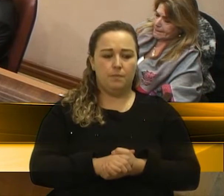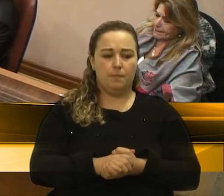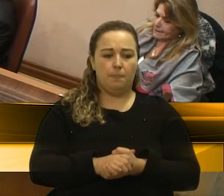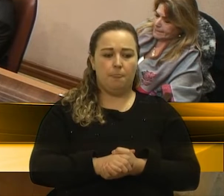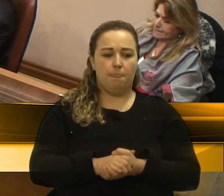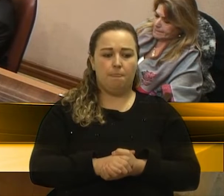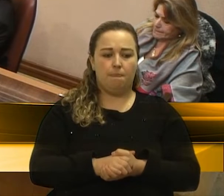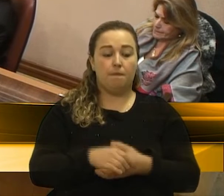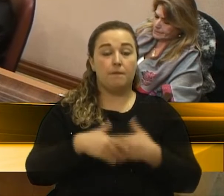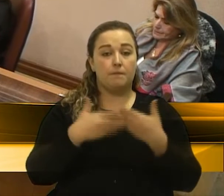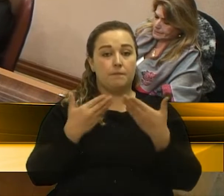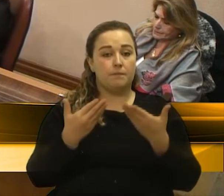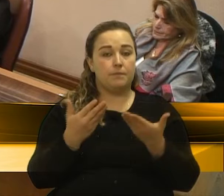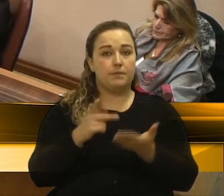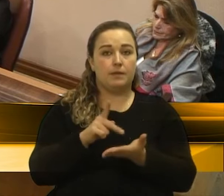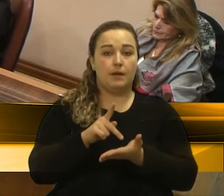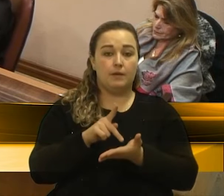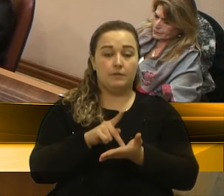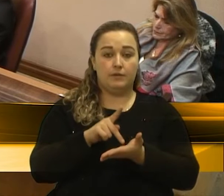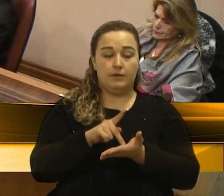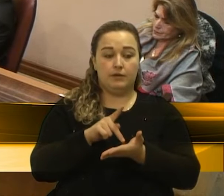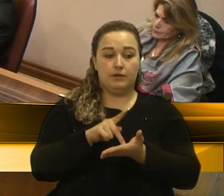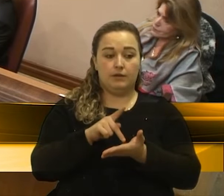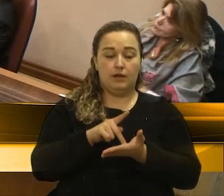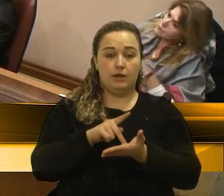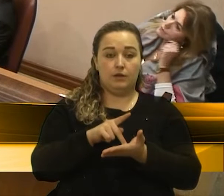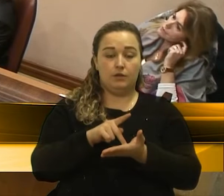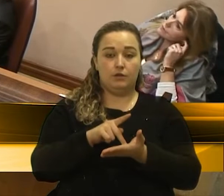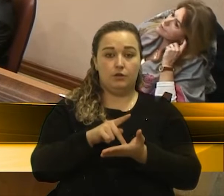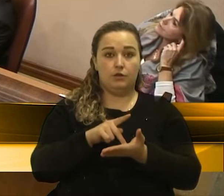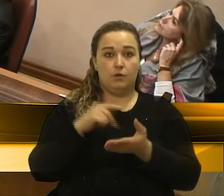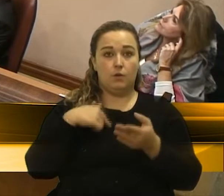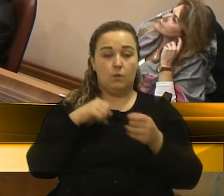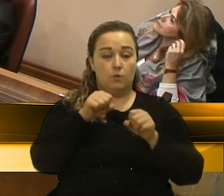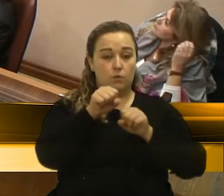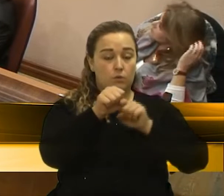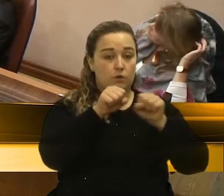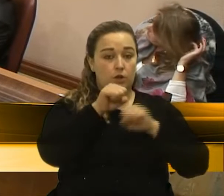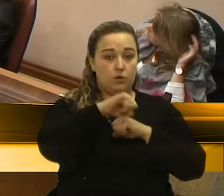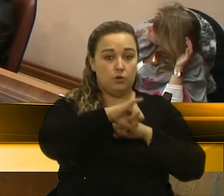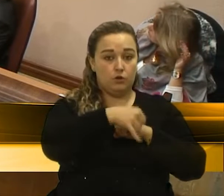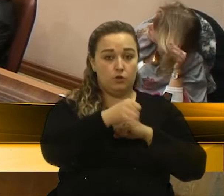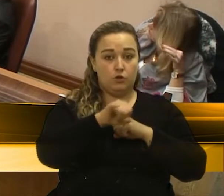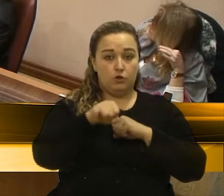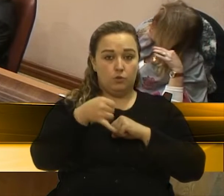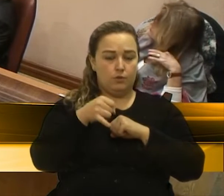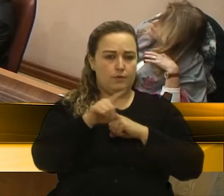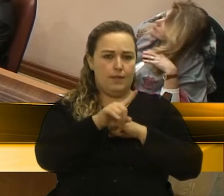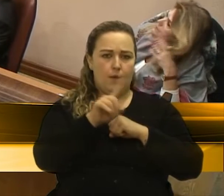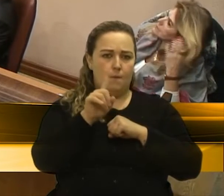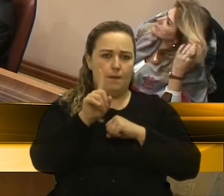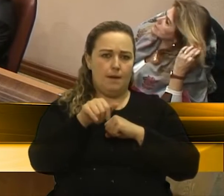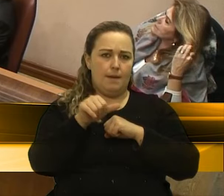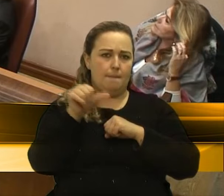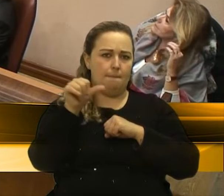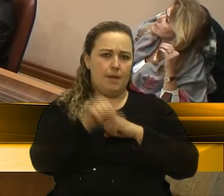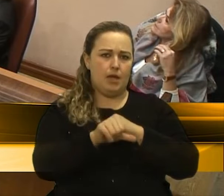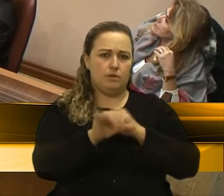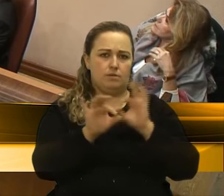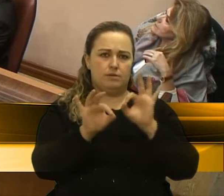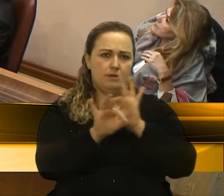Na realidade, o fato de ele ser um lutador de jiu-jitsu não o torna menos do que nada.